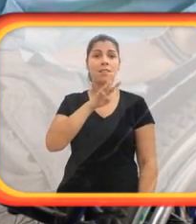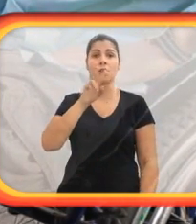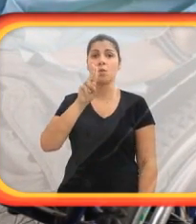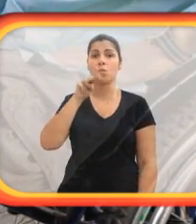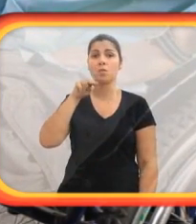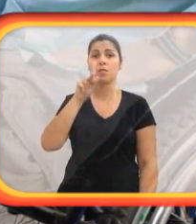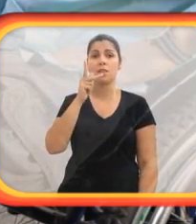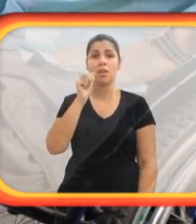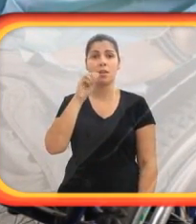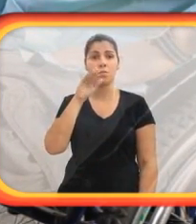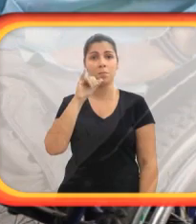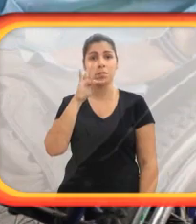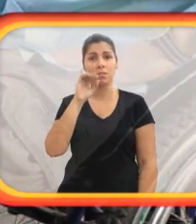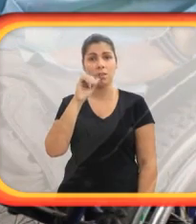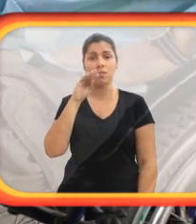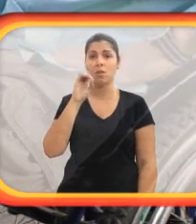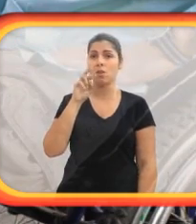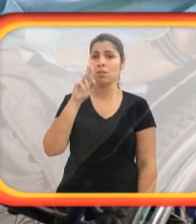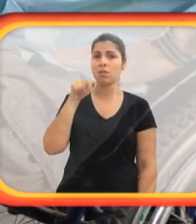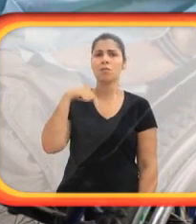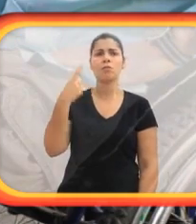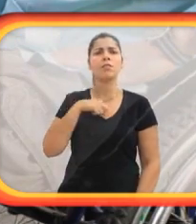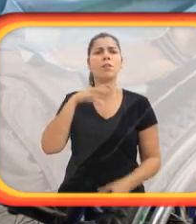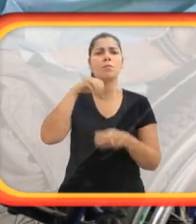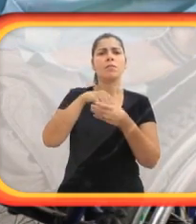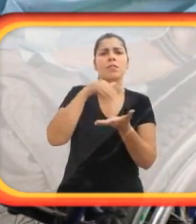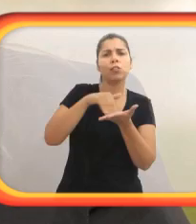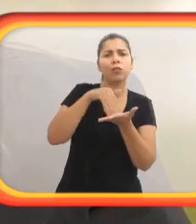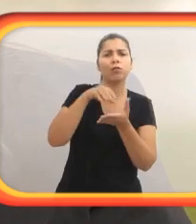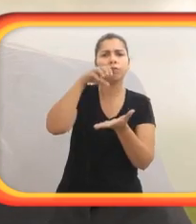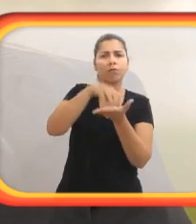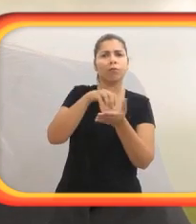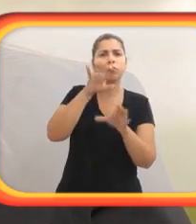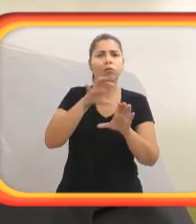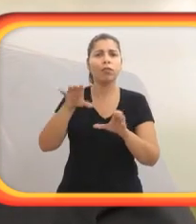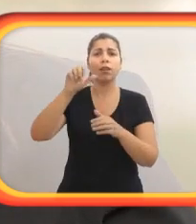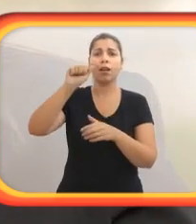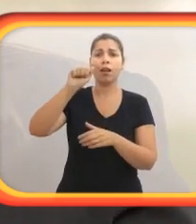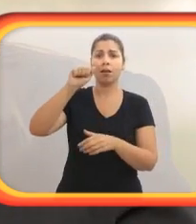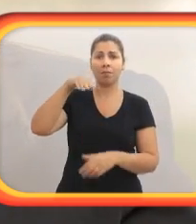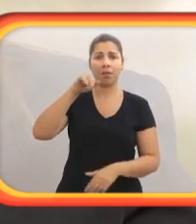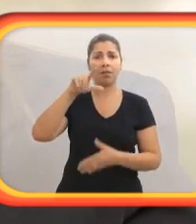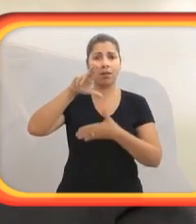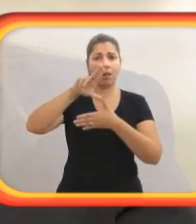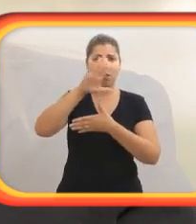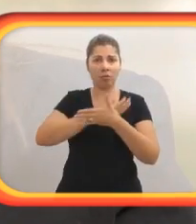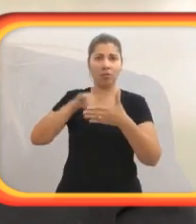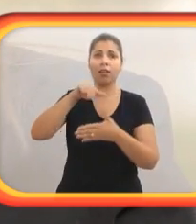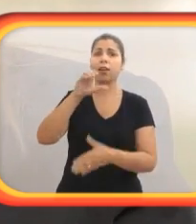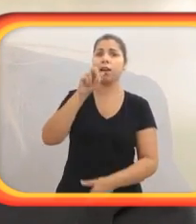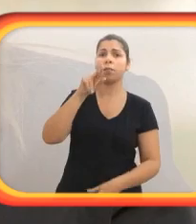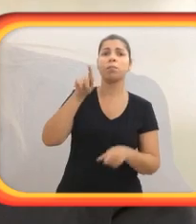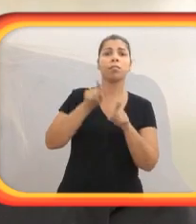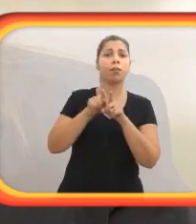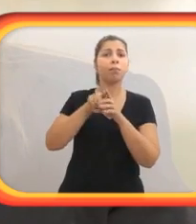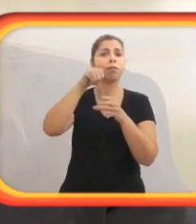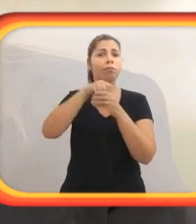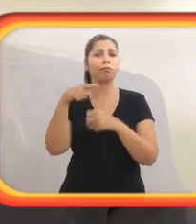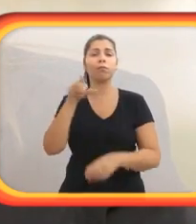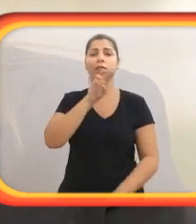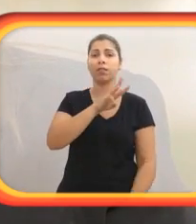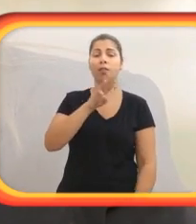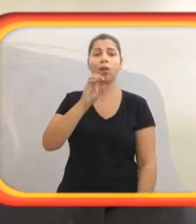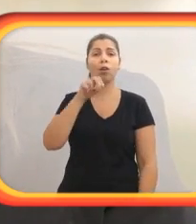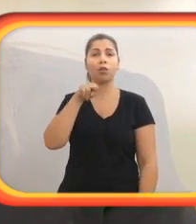.unhabitat.org. Temos o site do Escritório Regional para a América Latina e Caribe, que é www